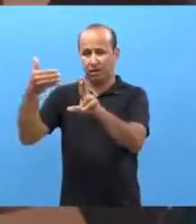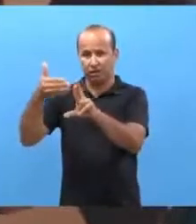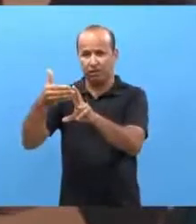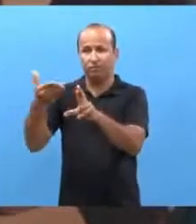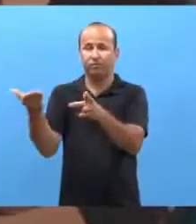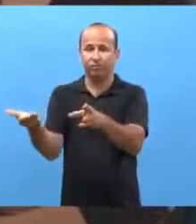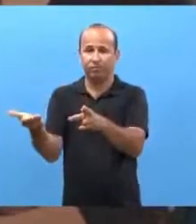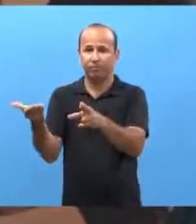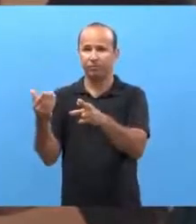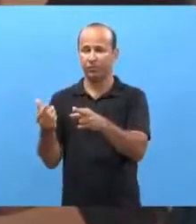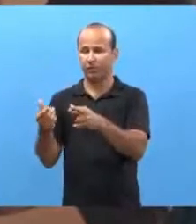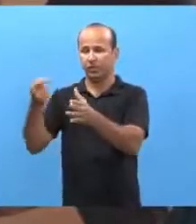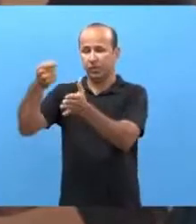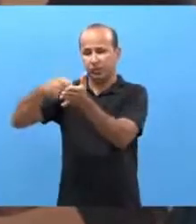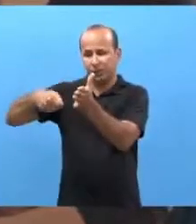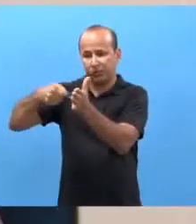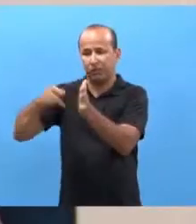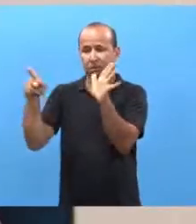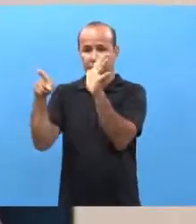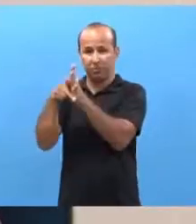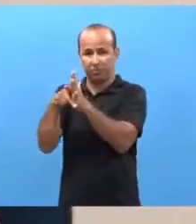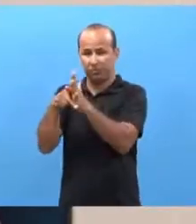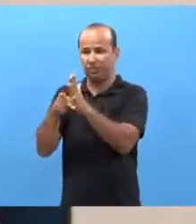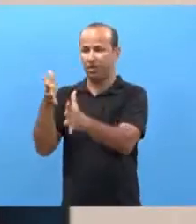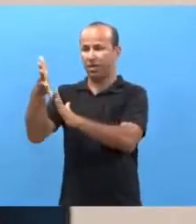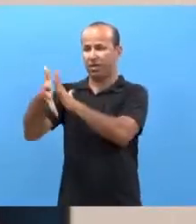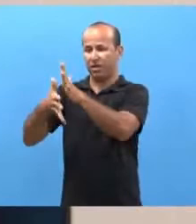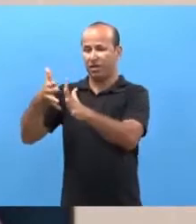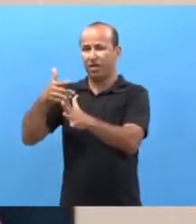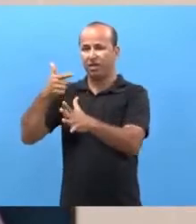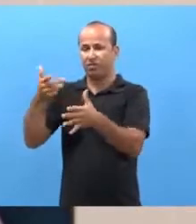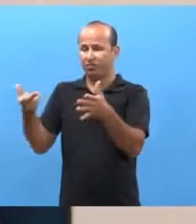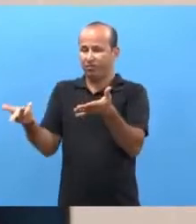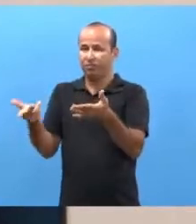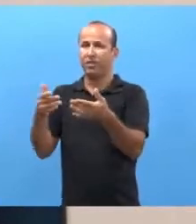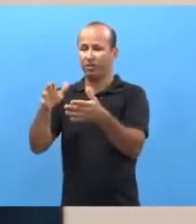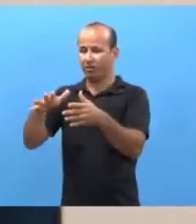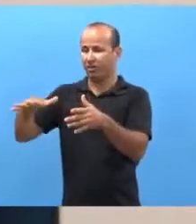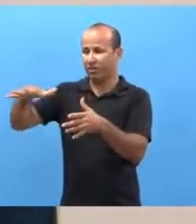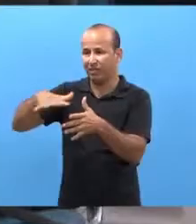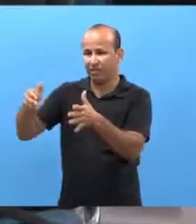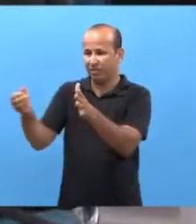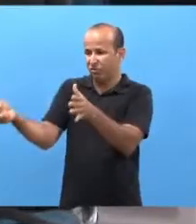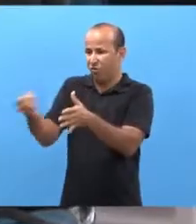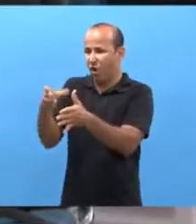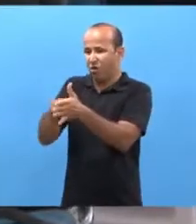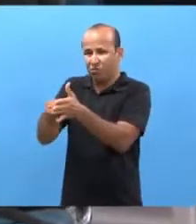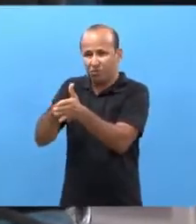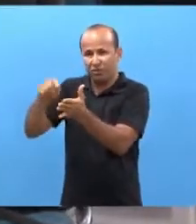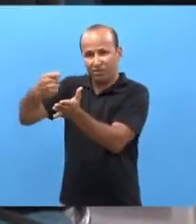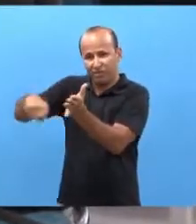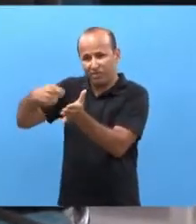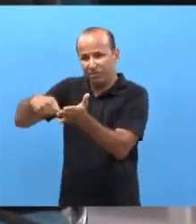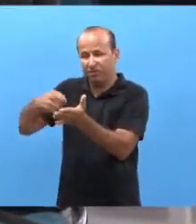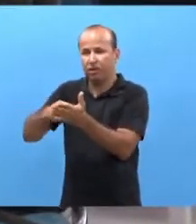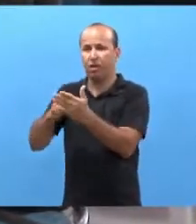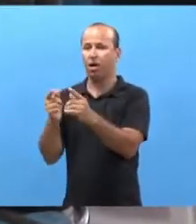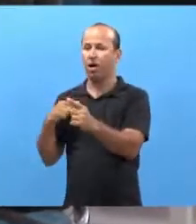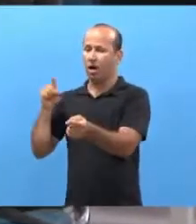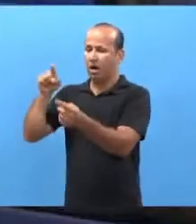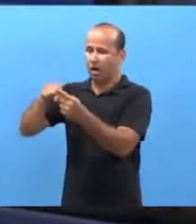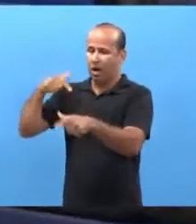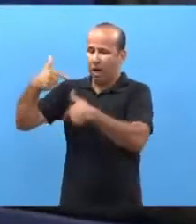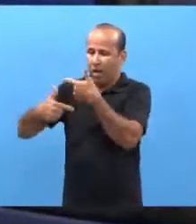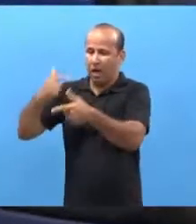referência de uma escrita própria da língua de sinais, como eu disse, é um campo ainda muito novo, então isso